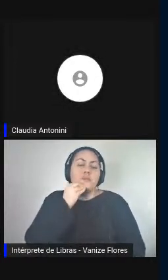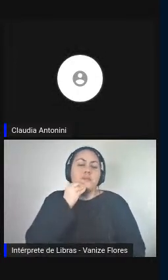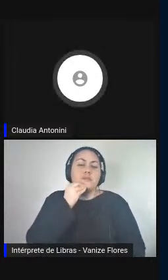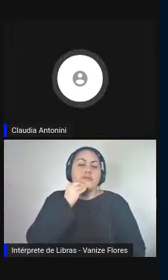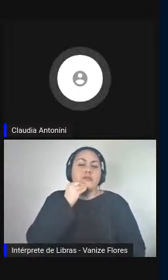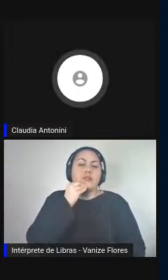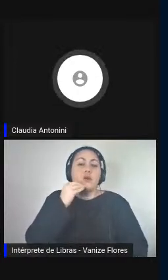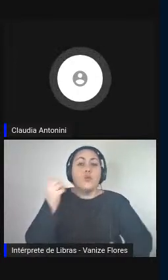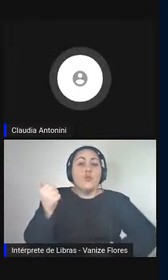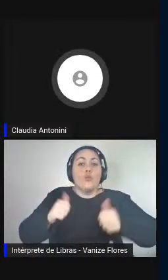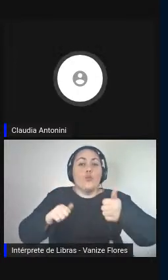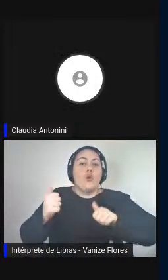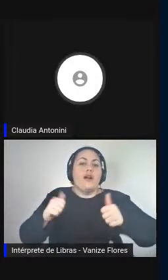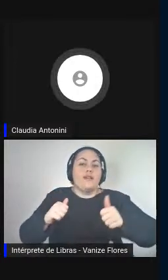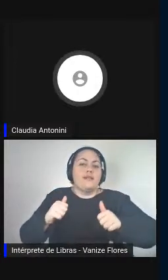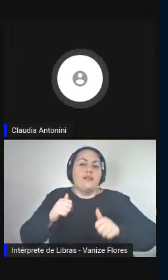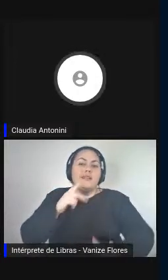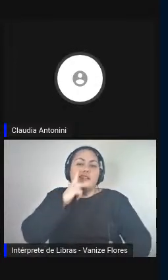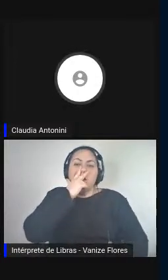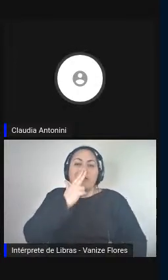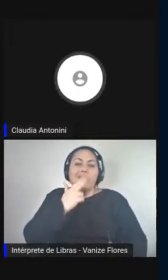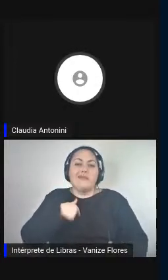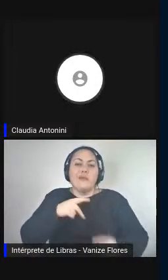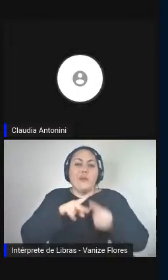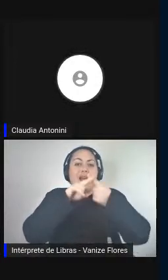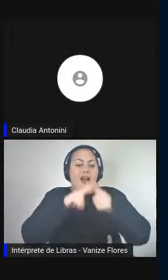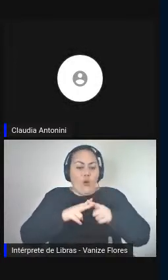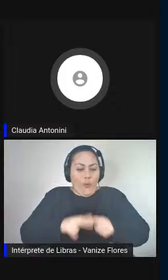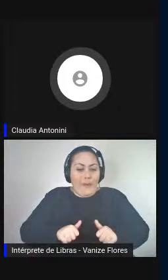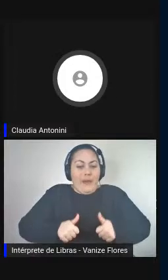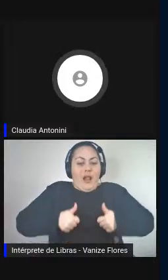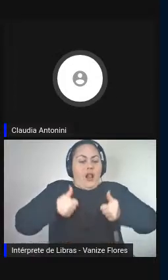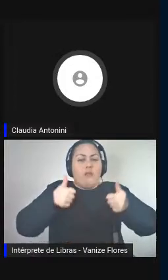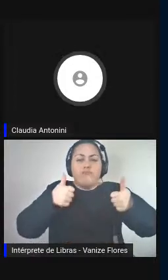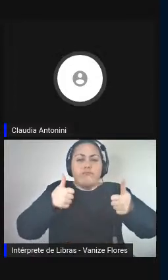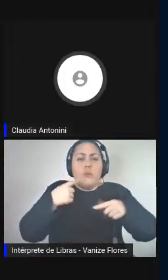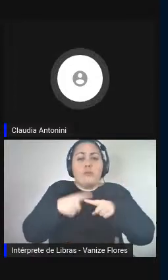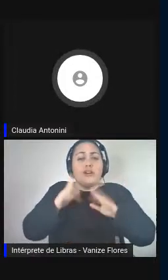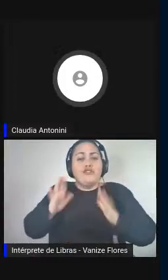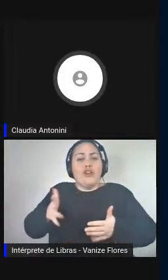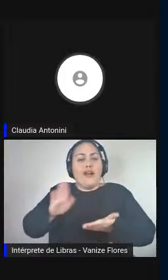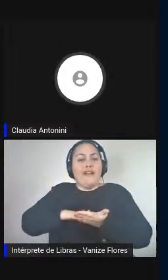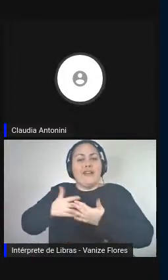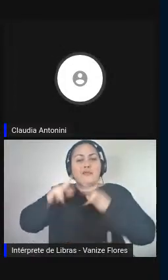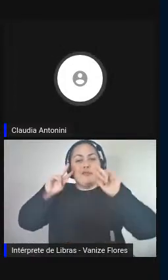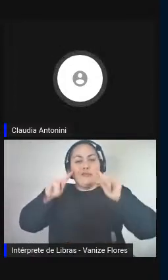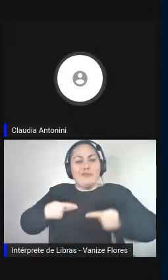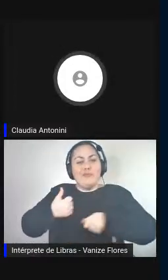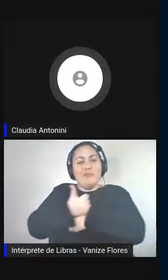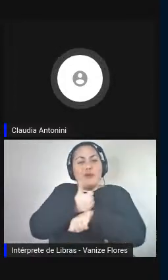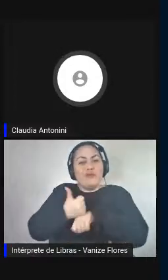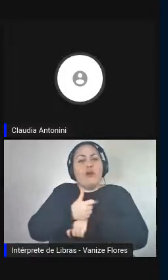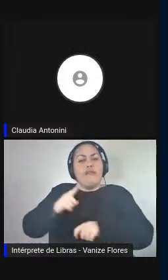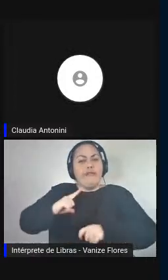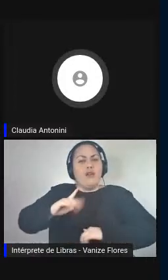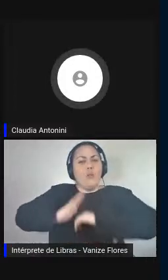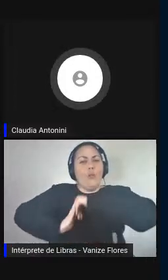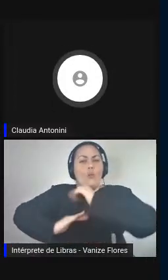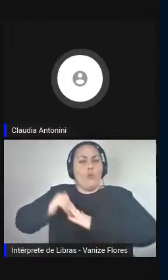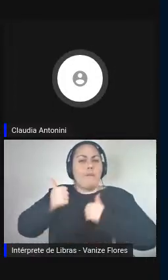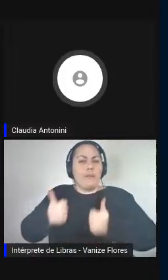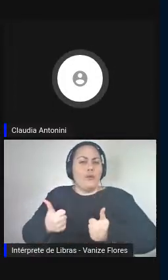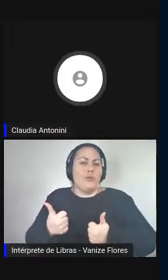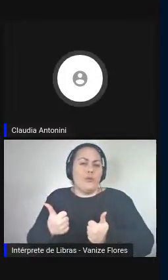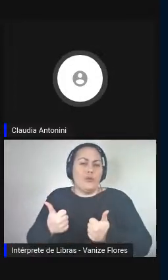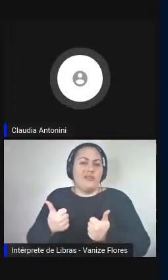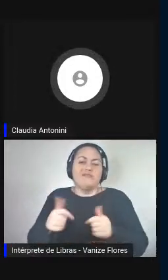já alcança uma ótima qualidade, o mesmo vale para os números, para a terminologia, se vocês